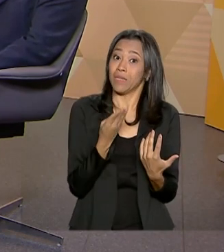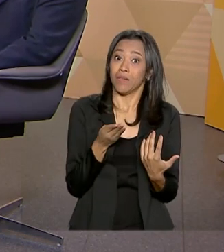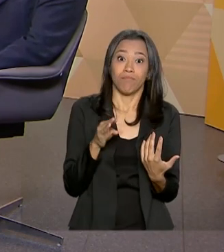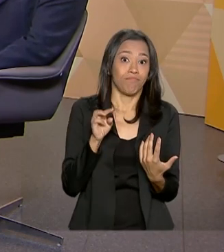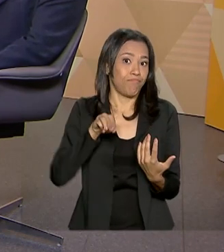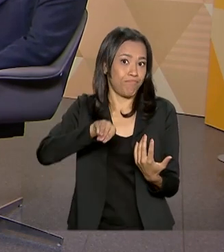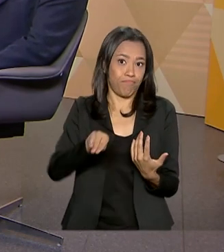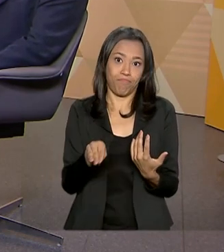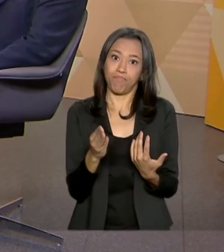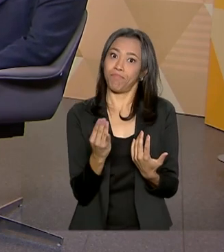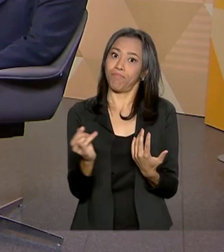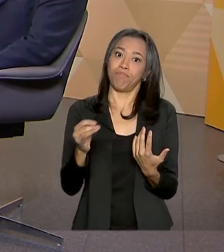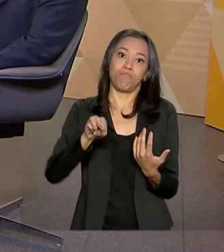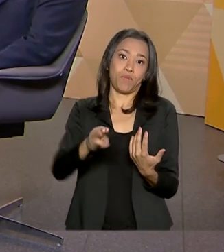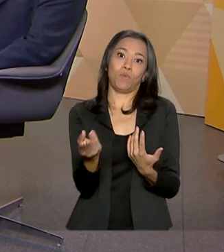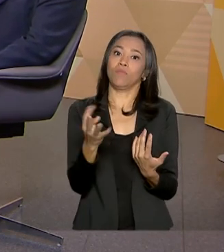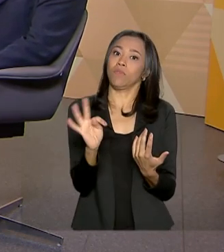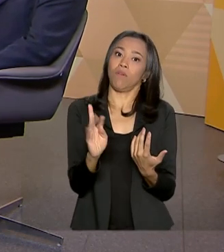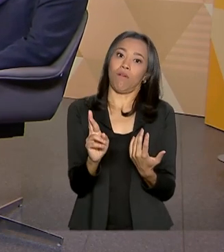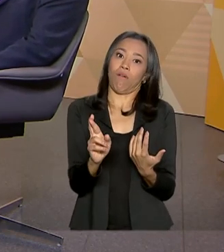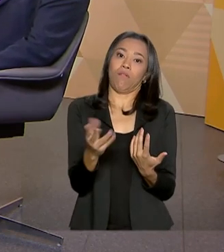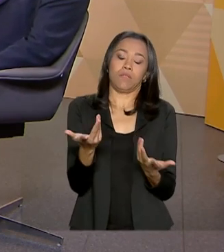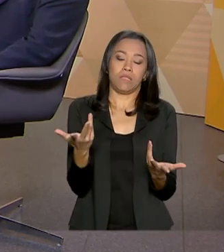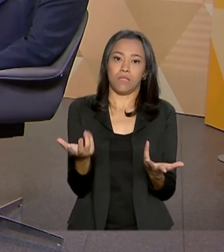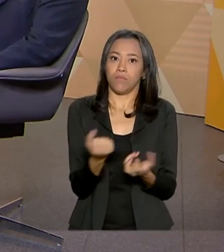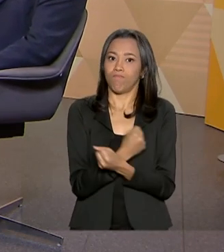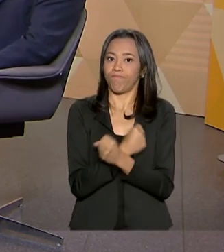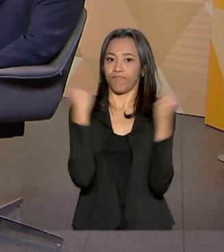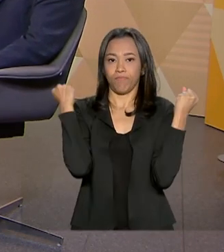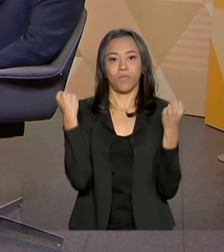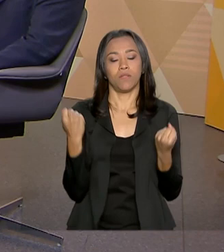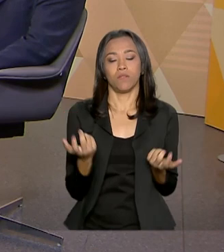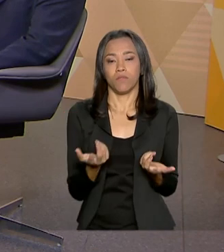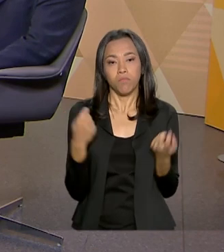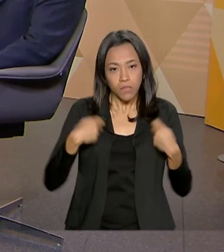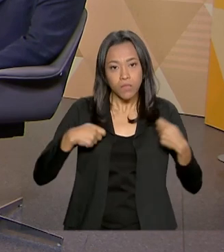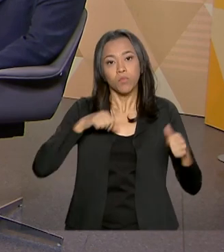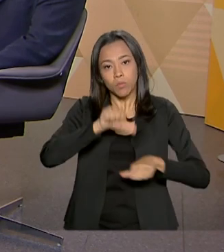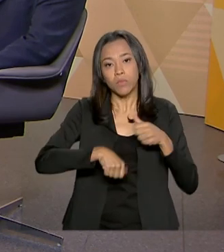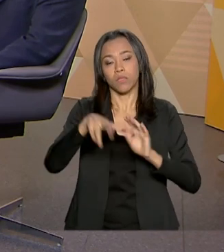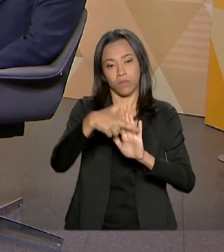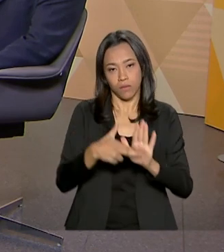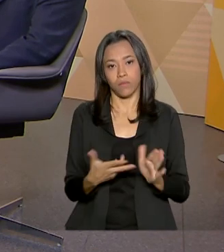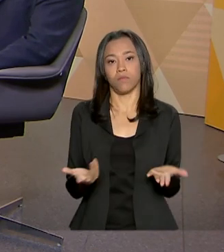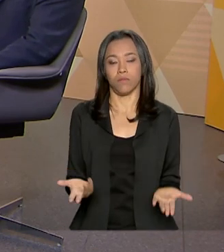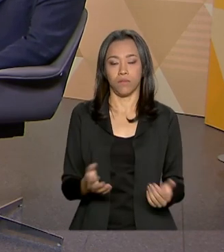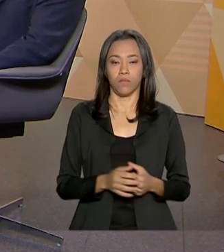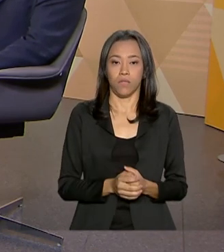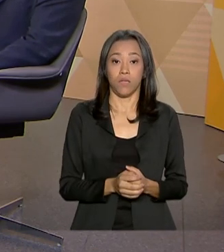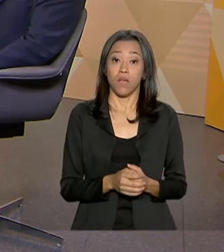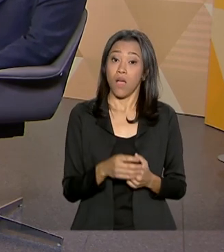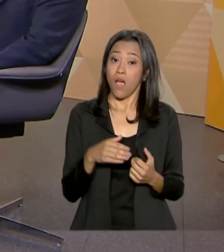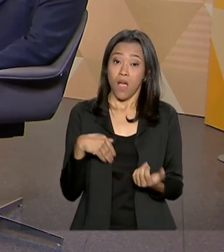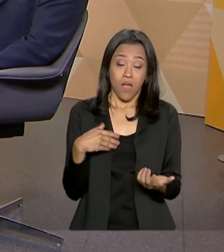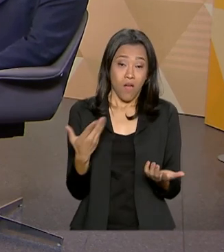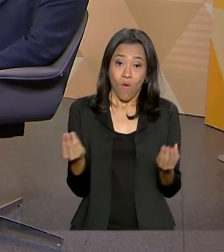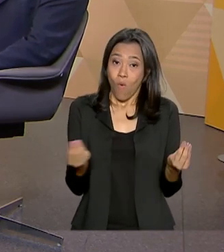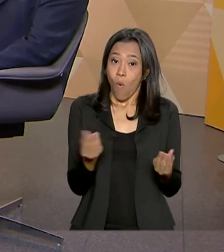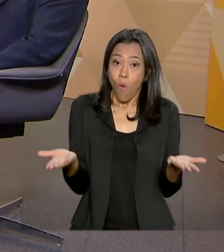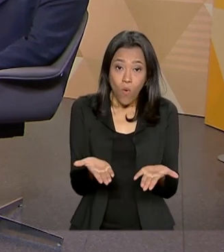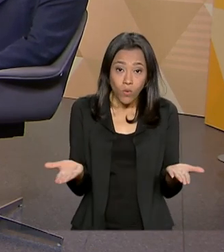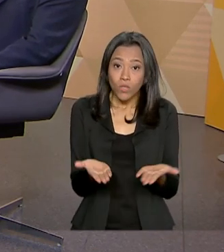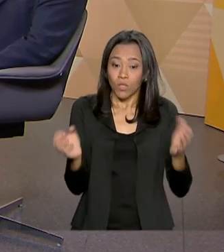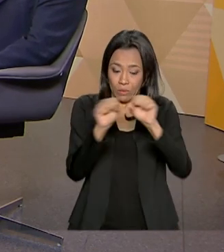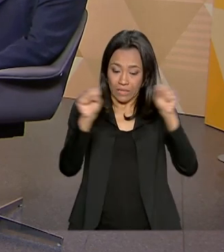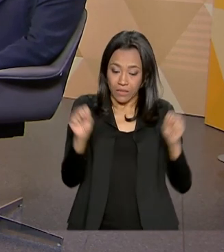algo extremamente significativo e que nós temos que mudar, né? Da forma como está colocado o sistema